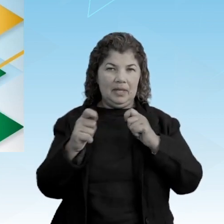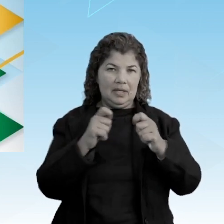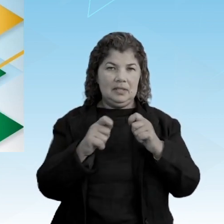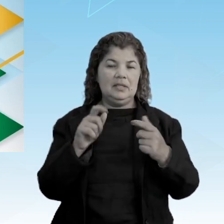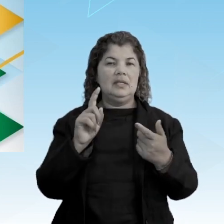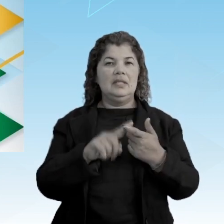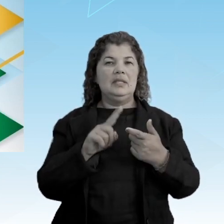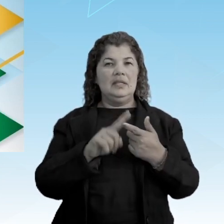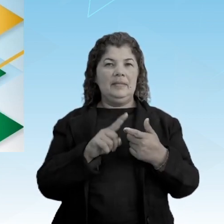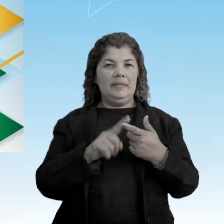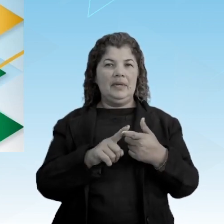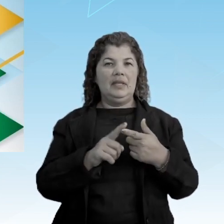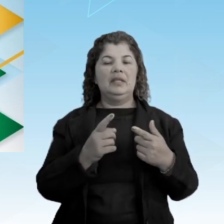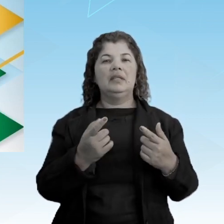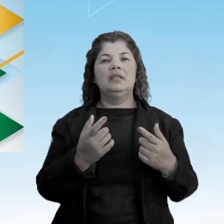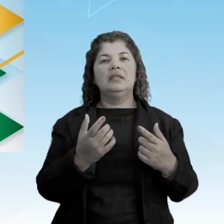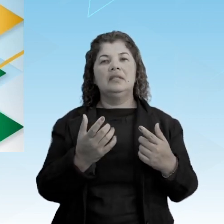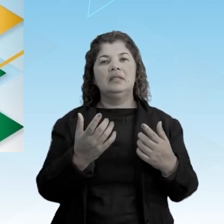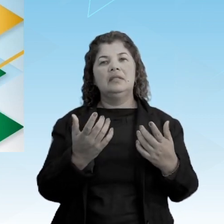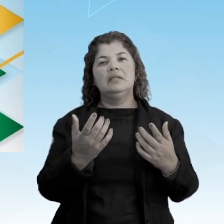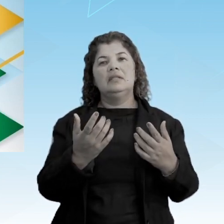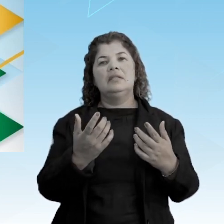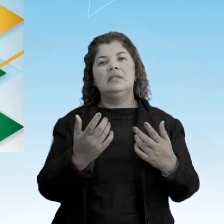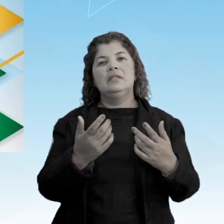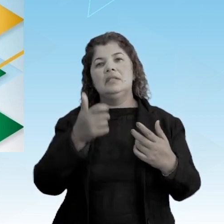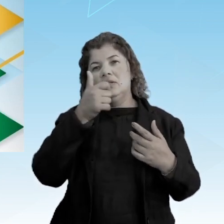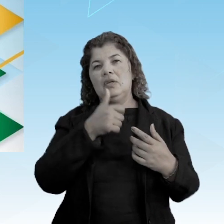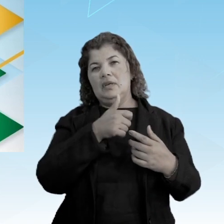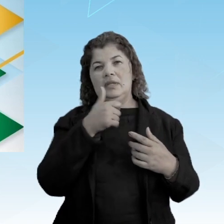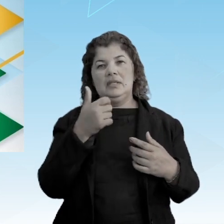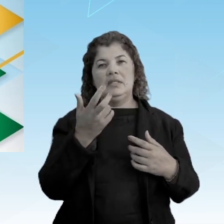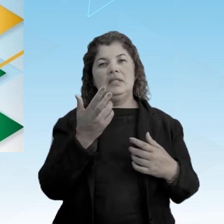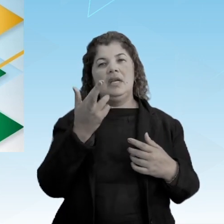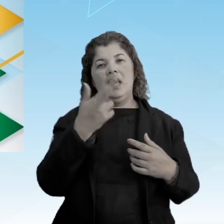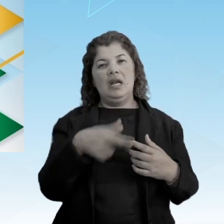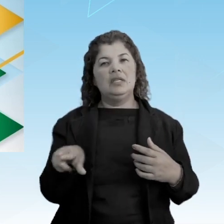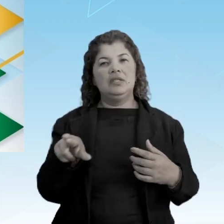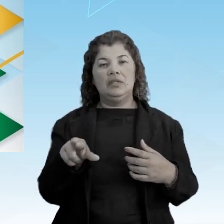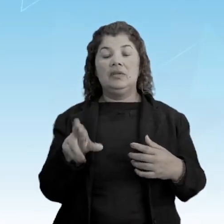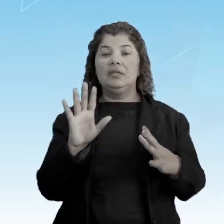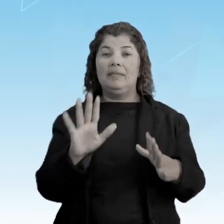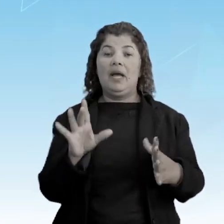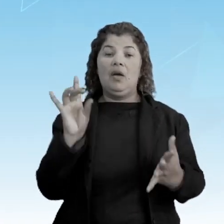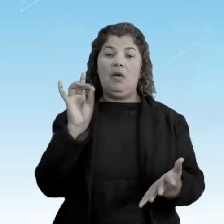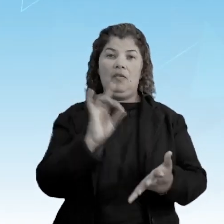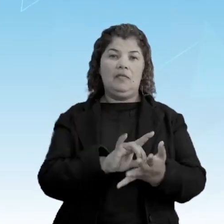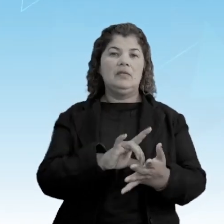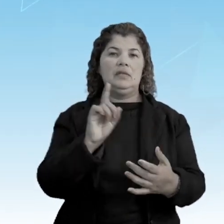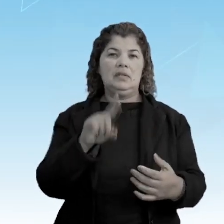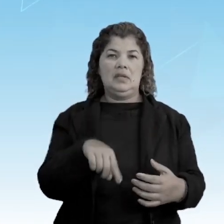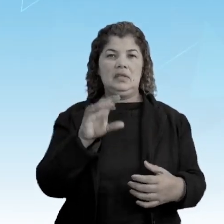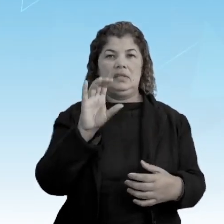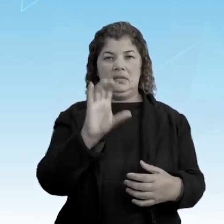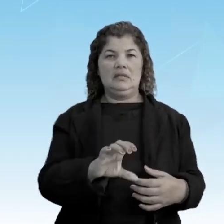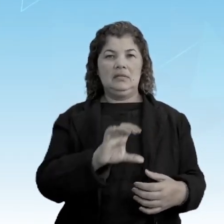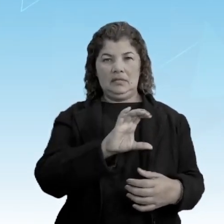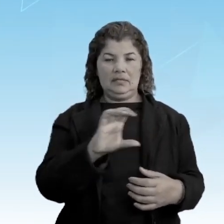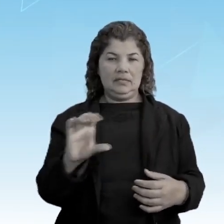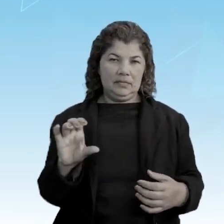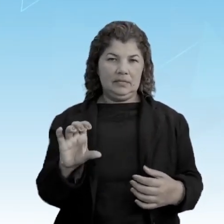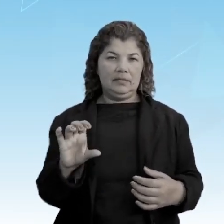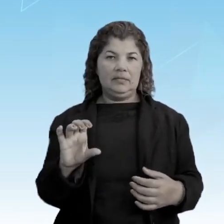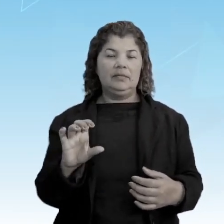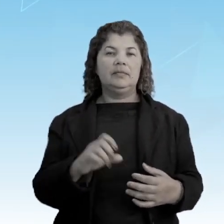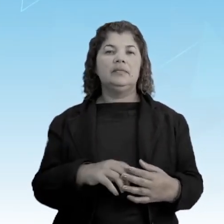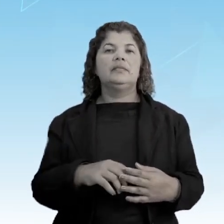religiosa, embora a religião católica fosse oficial. Embora a religião católica